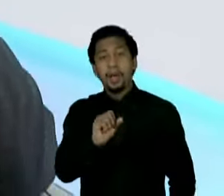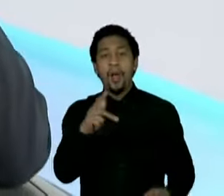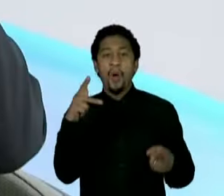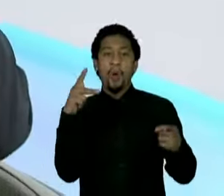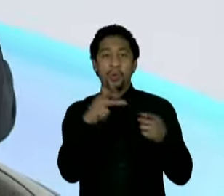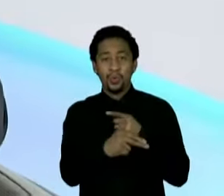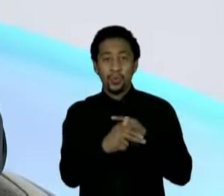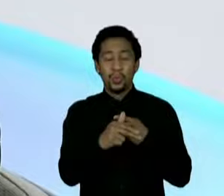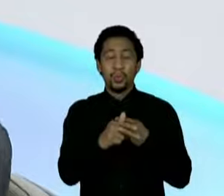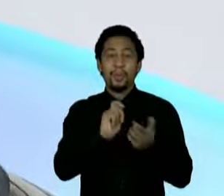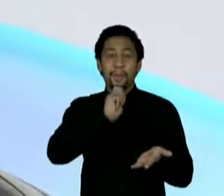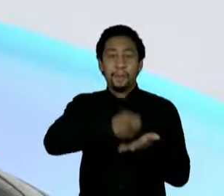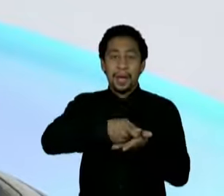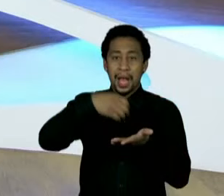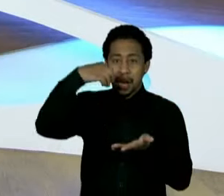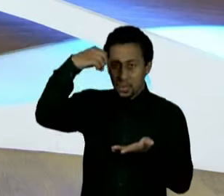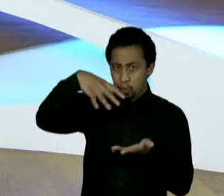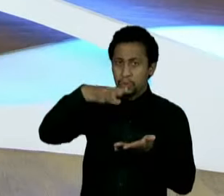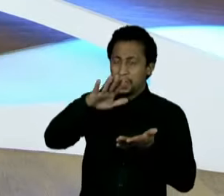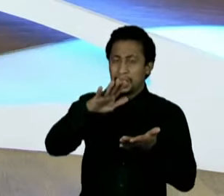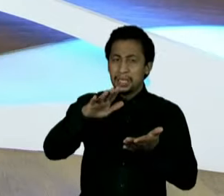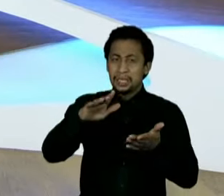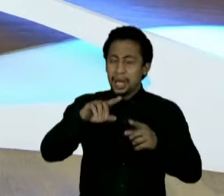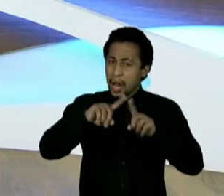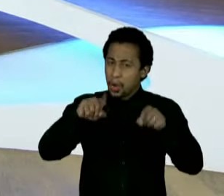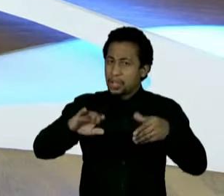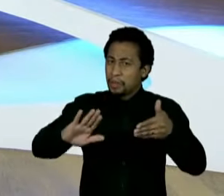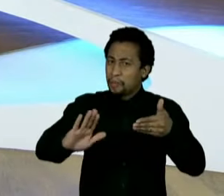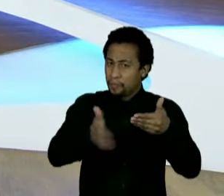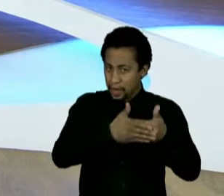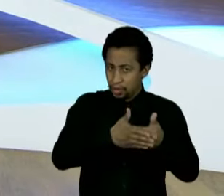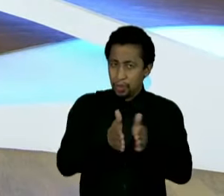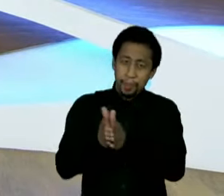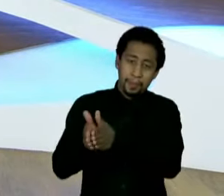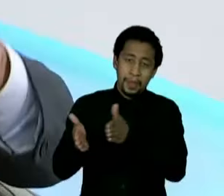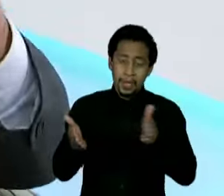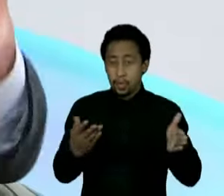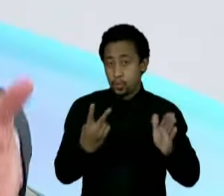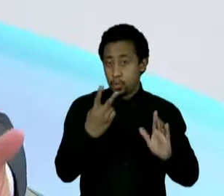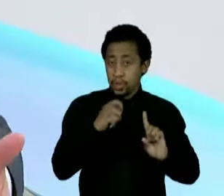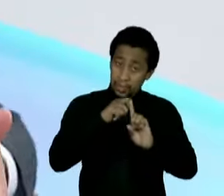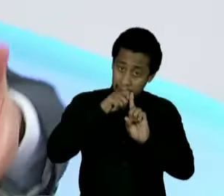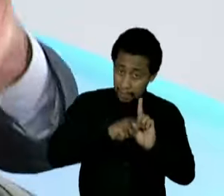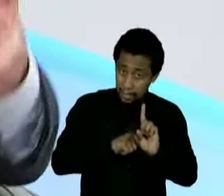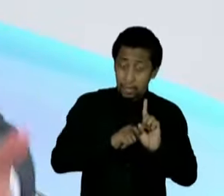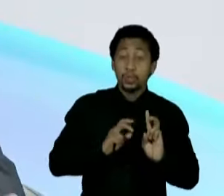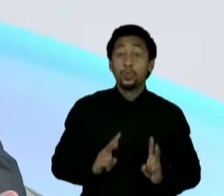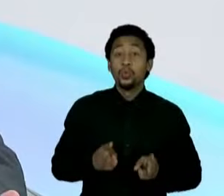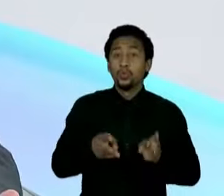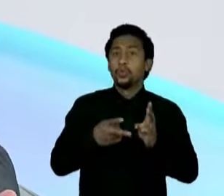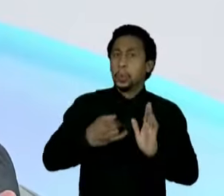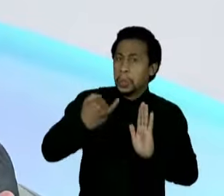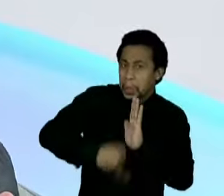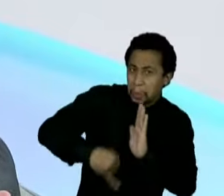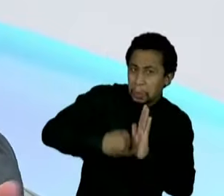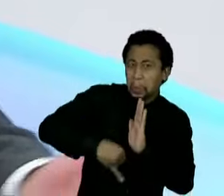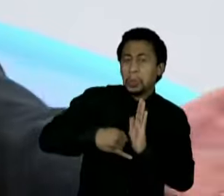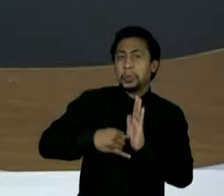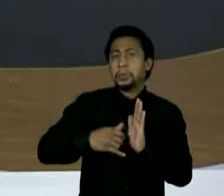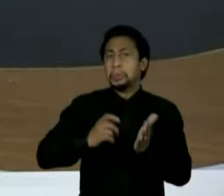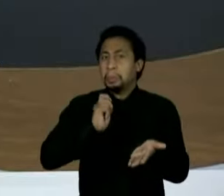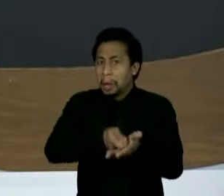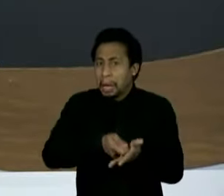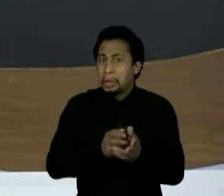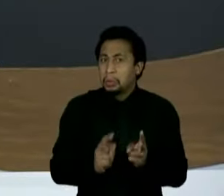mas você manda o sujeito fechar o comércio dele. Fecha durante 60 dias. E você continua tributando, aumentando o imposto do sujeito. Qual a